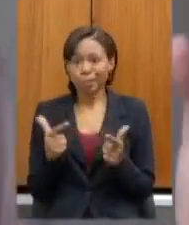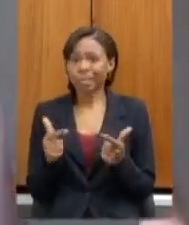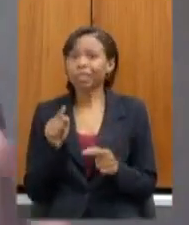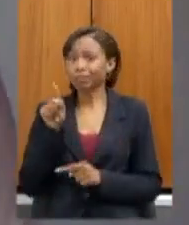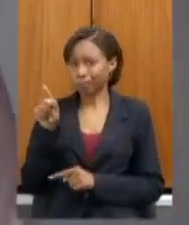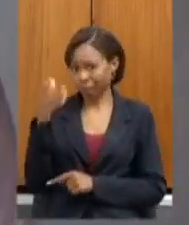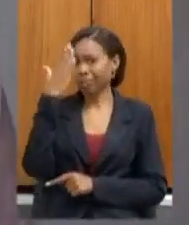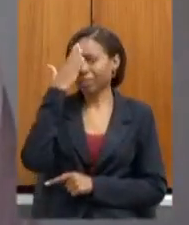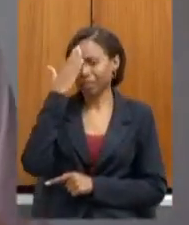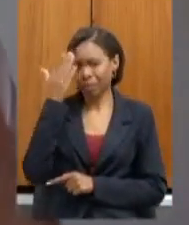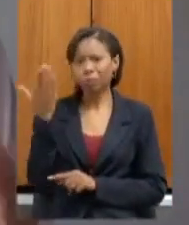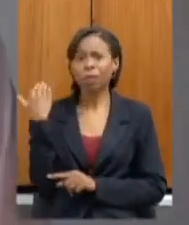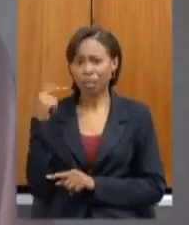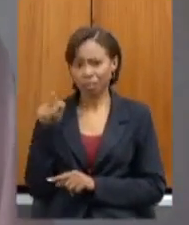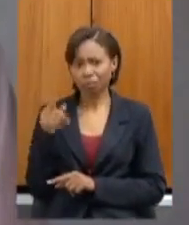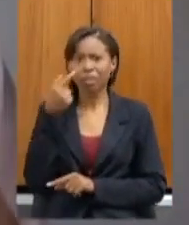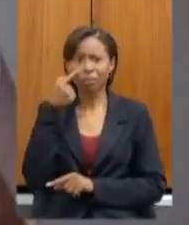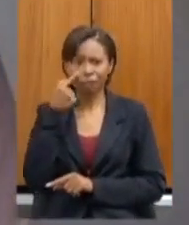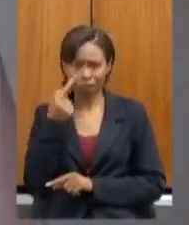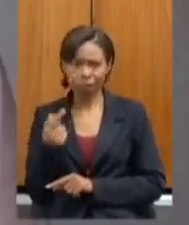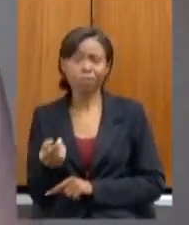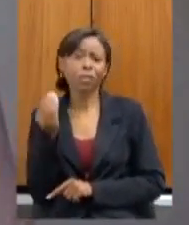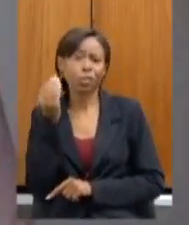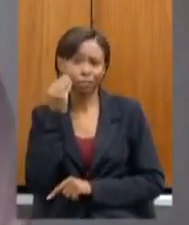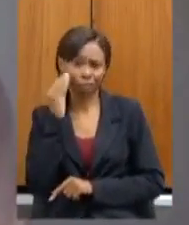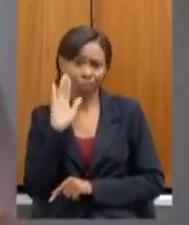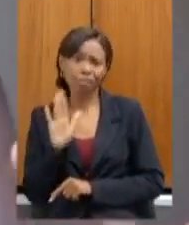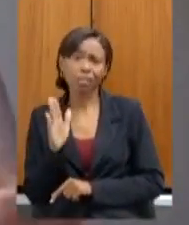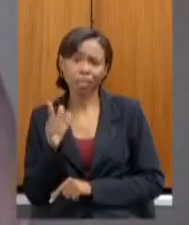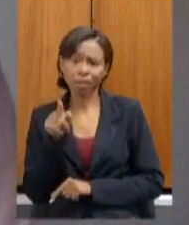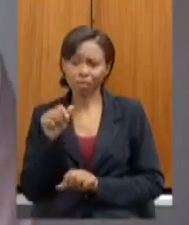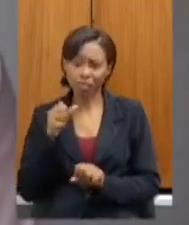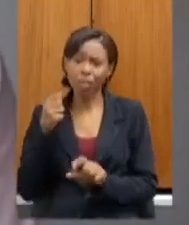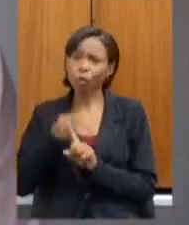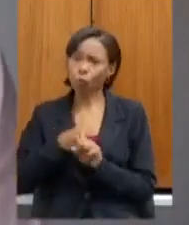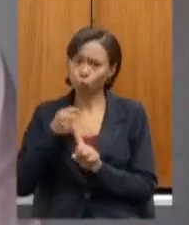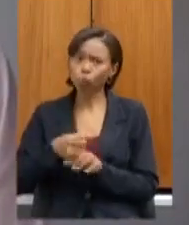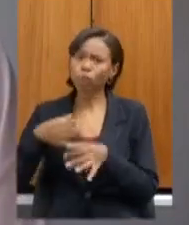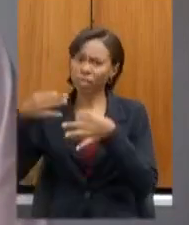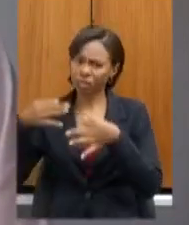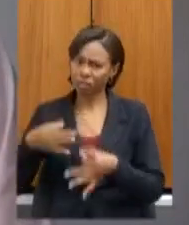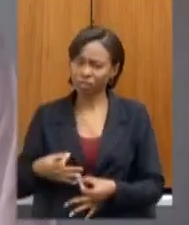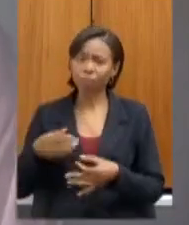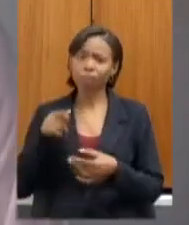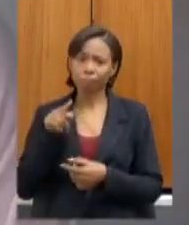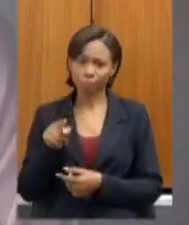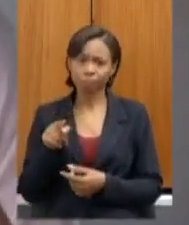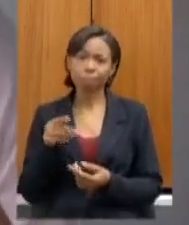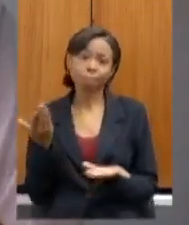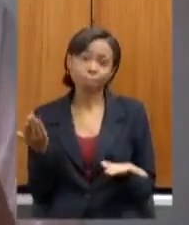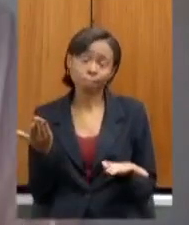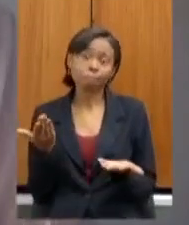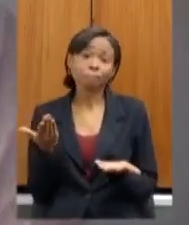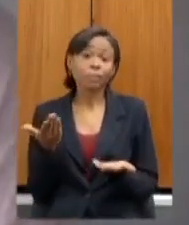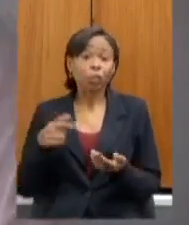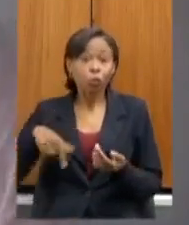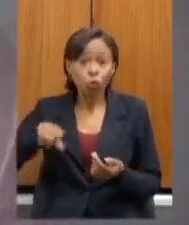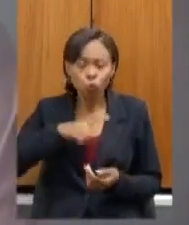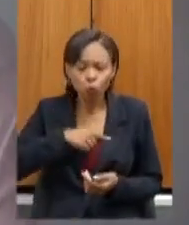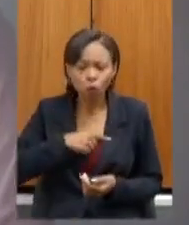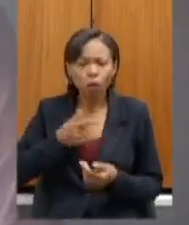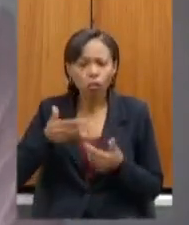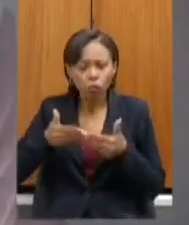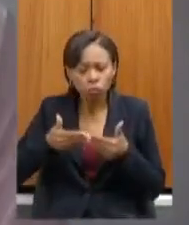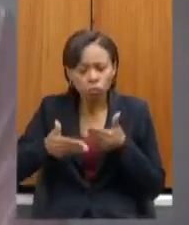nesse momento acompanhando isso com toda a sua luta bastante legítima né conseguimos então restabelecer